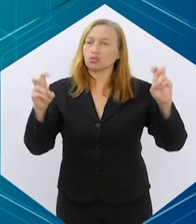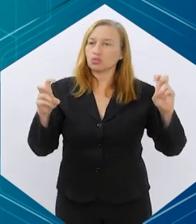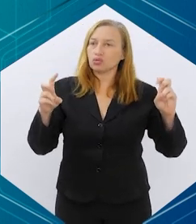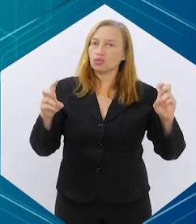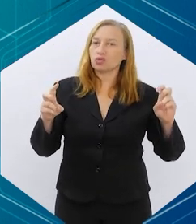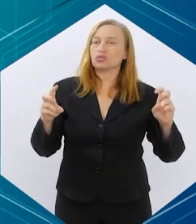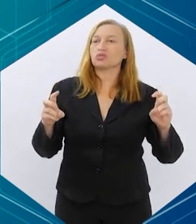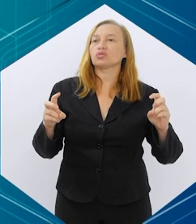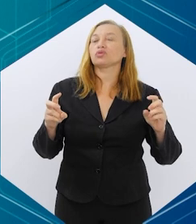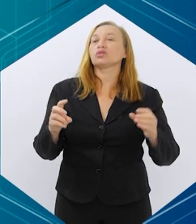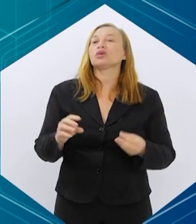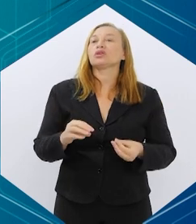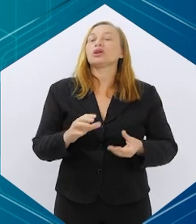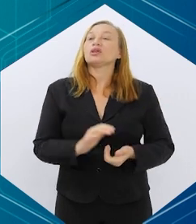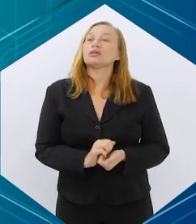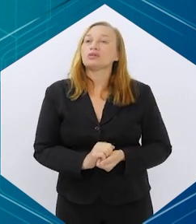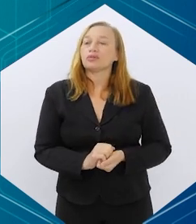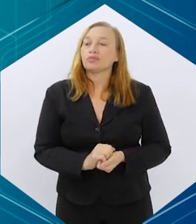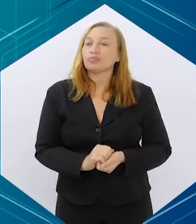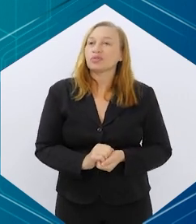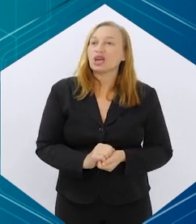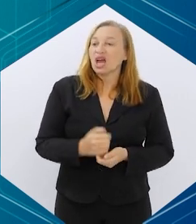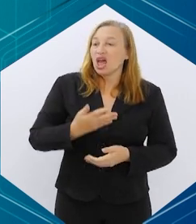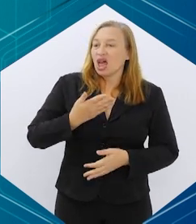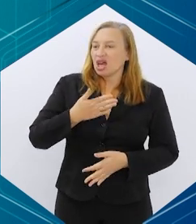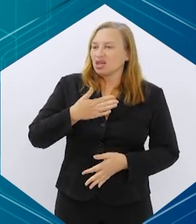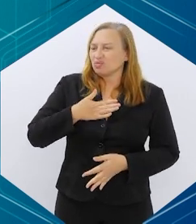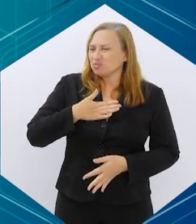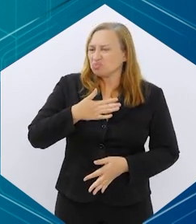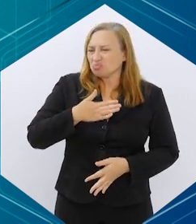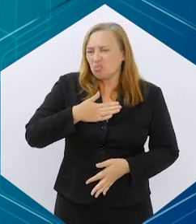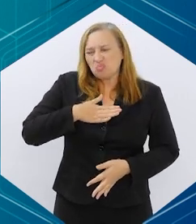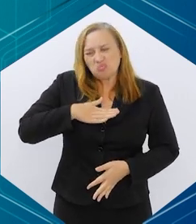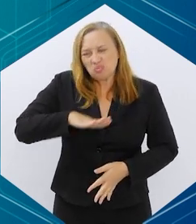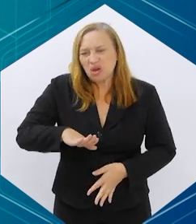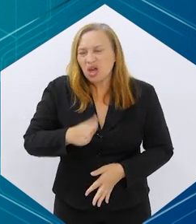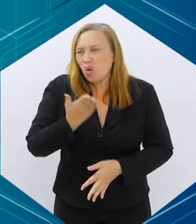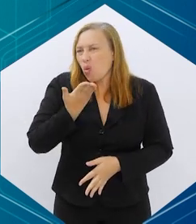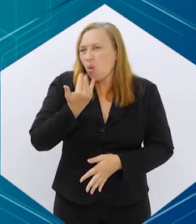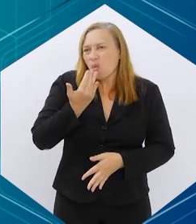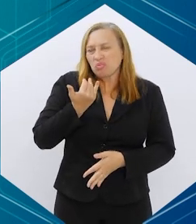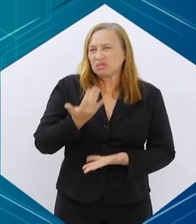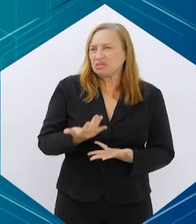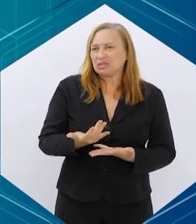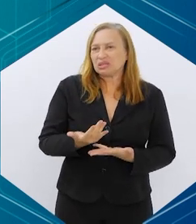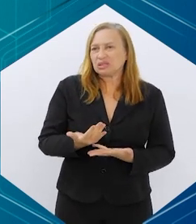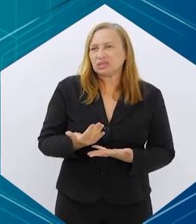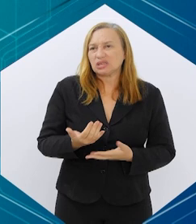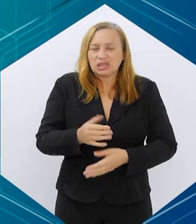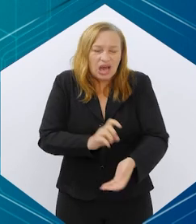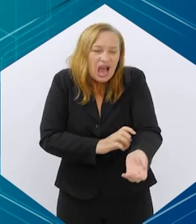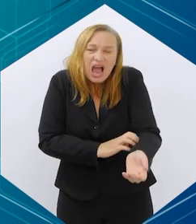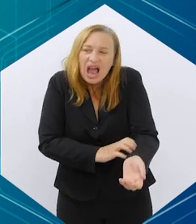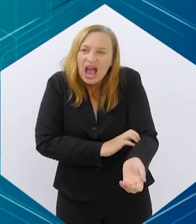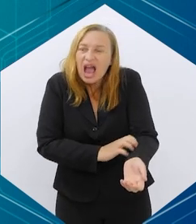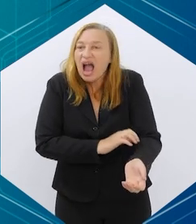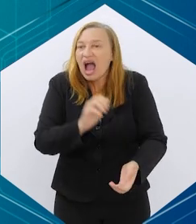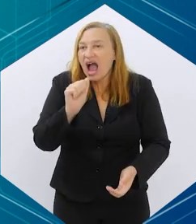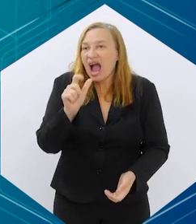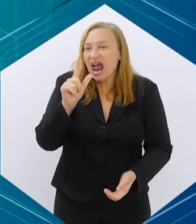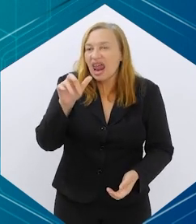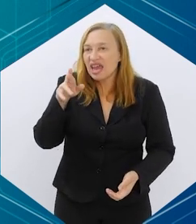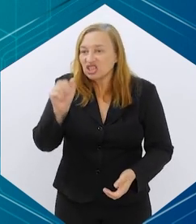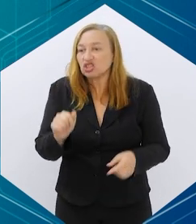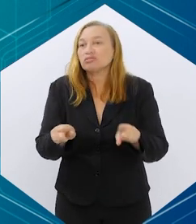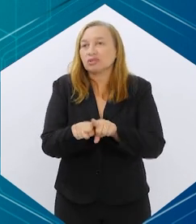envolvem o paciente, aversões alimentares, alergias, outras questões, como já foi falado